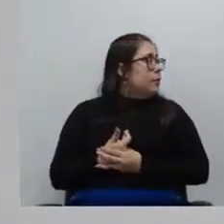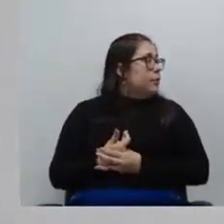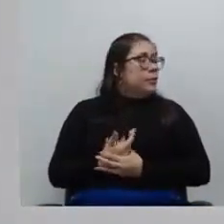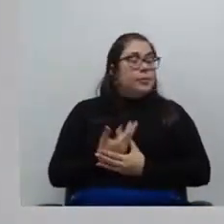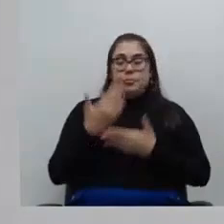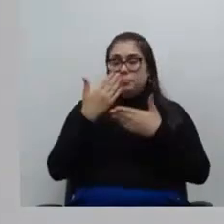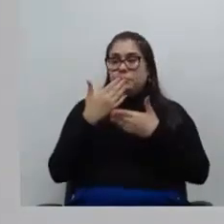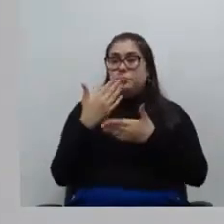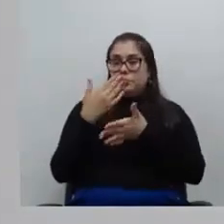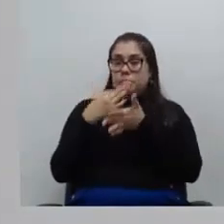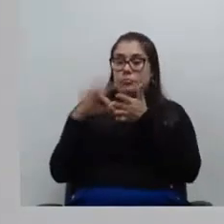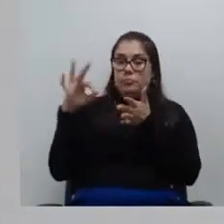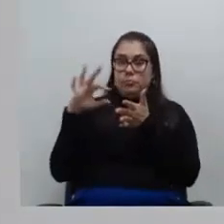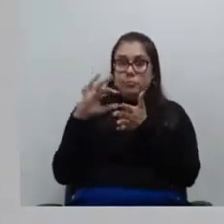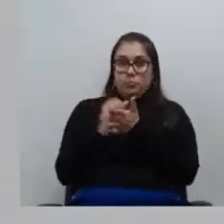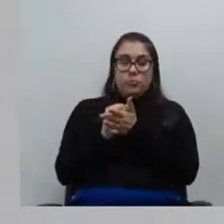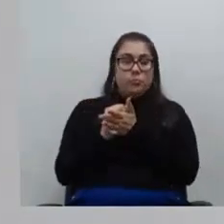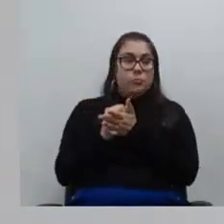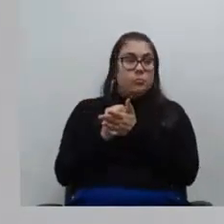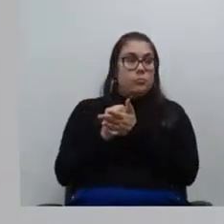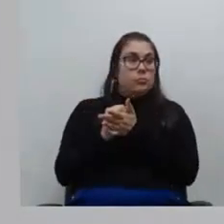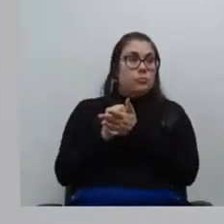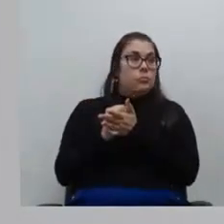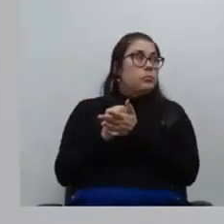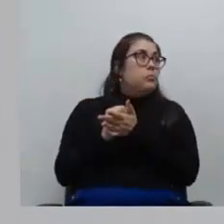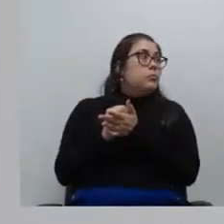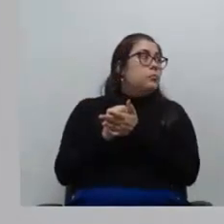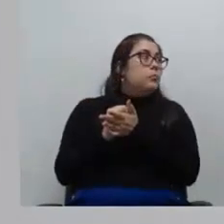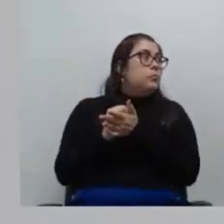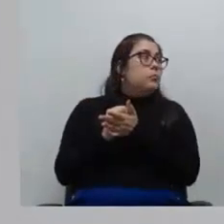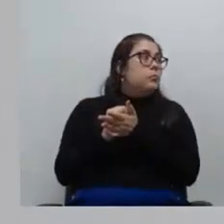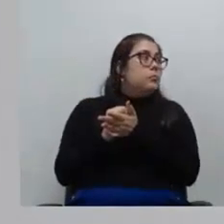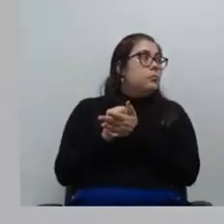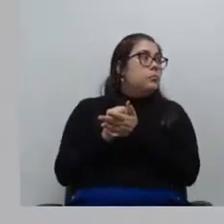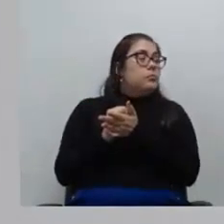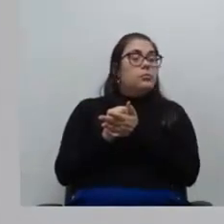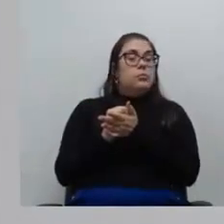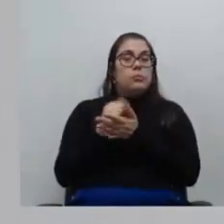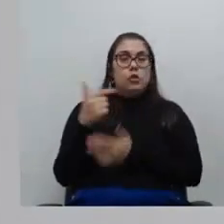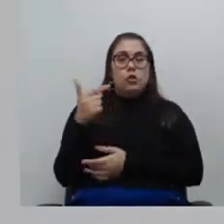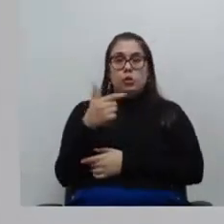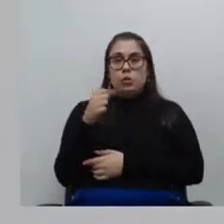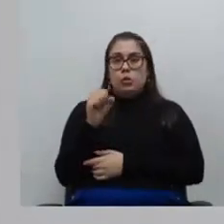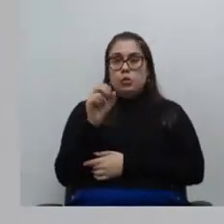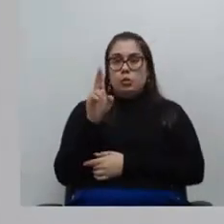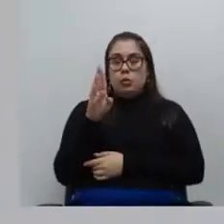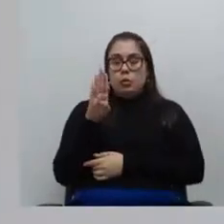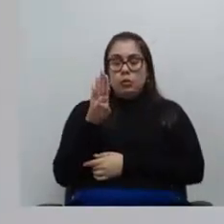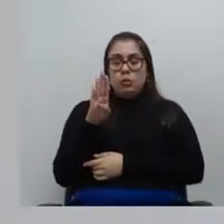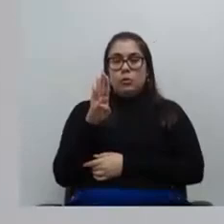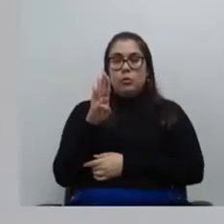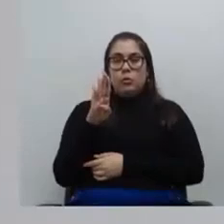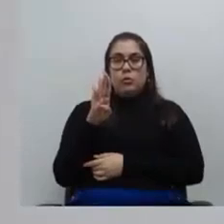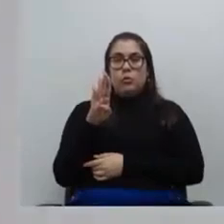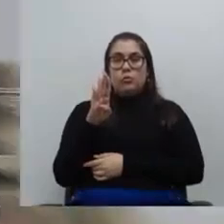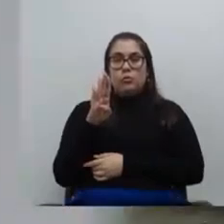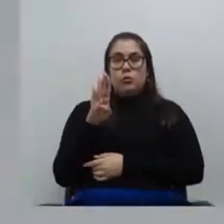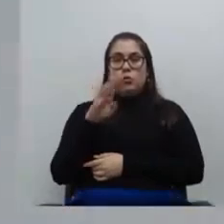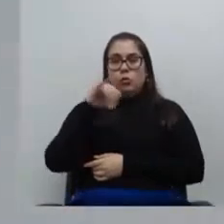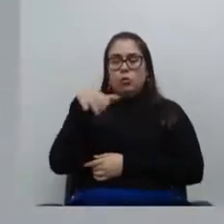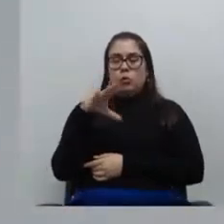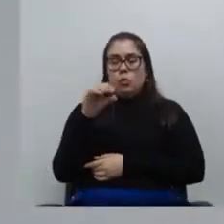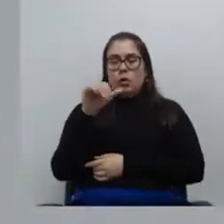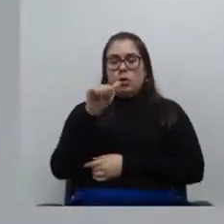Próximo inscrito, conselheiro, segundo subdefensor público geral, João Felipe Gouveia Reis. Uma palavra.